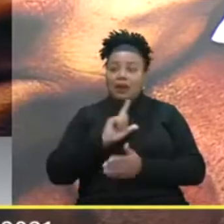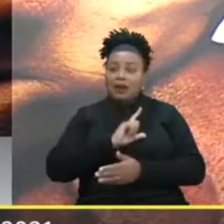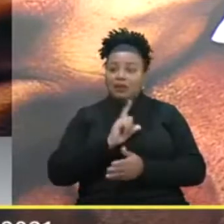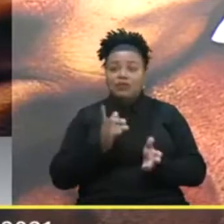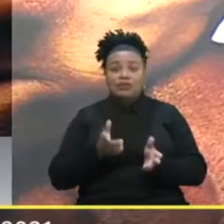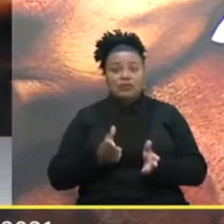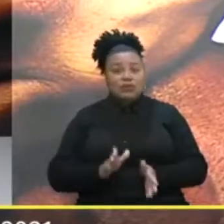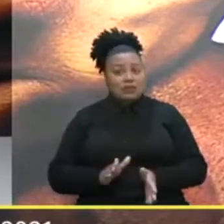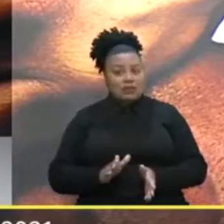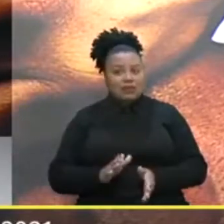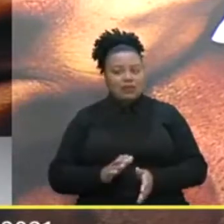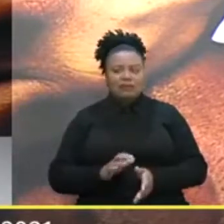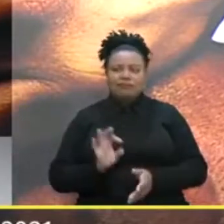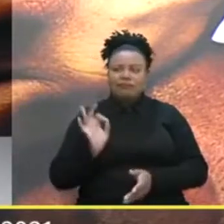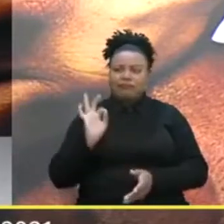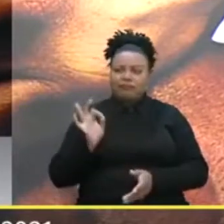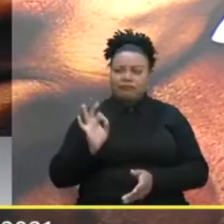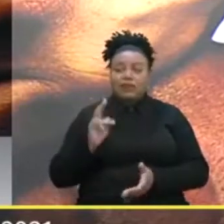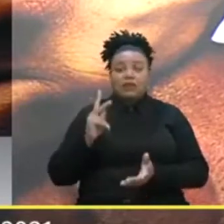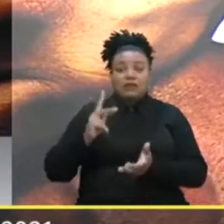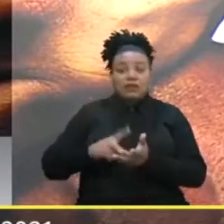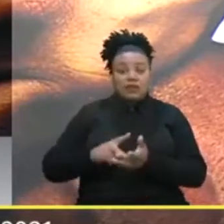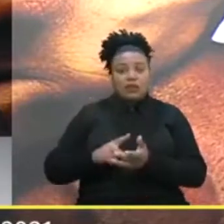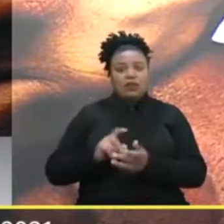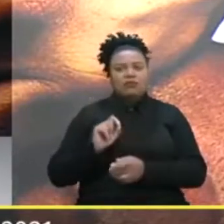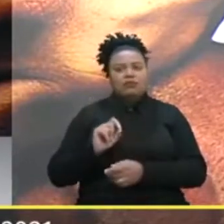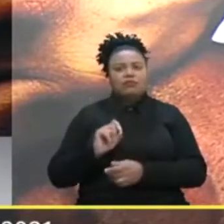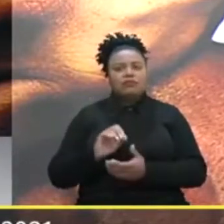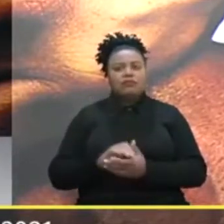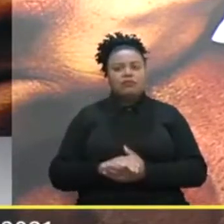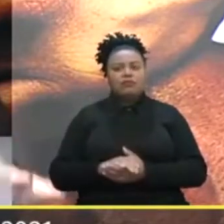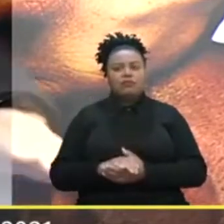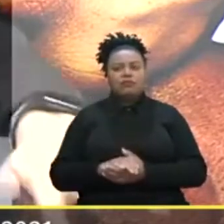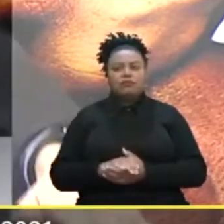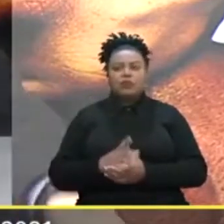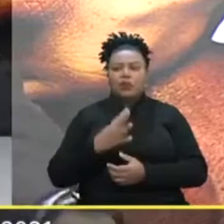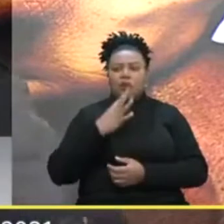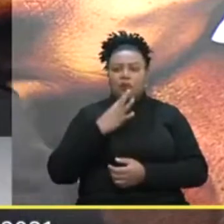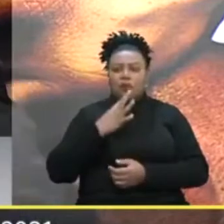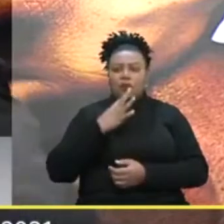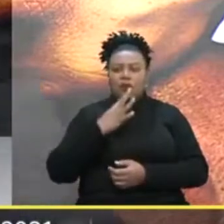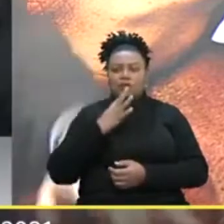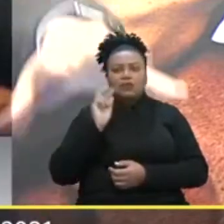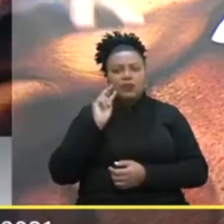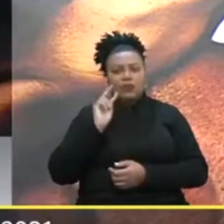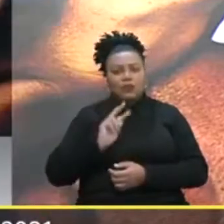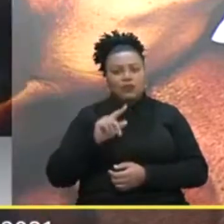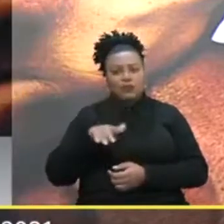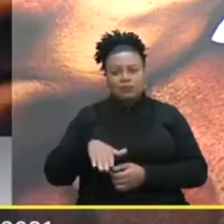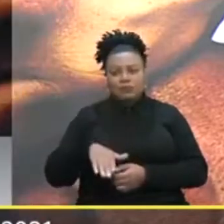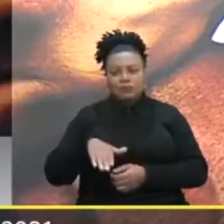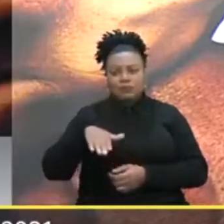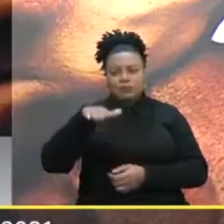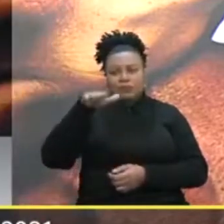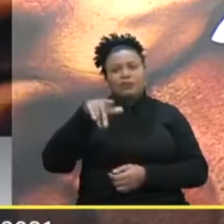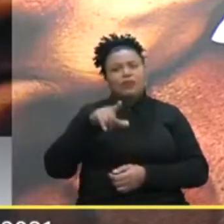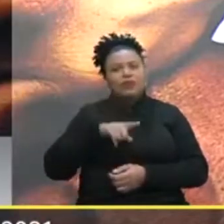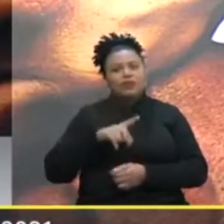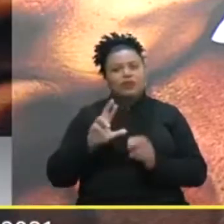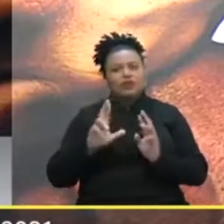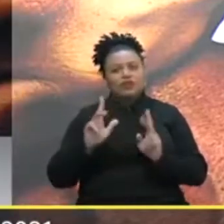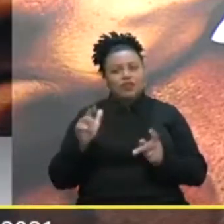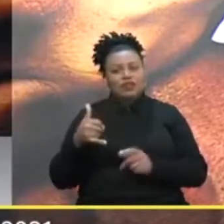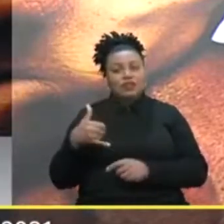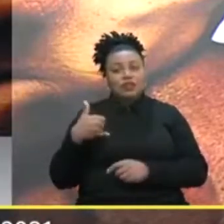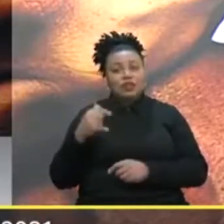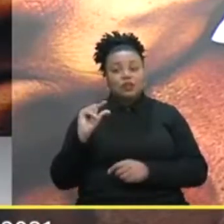de ele nascer É mesmo? verdade Mas que espetáculo Eu conheço ele Eu vi ele pequenininho E tal A gente tem uma diferença